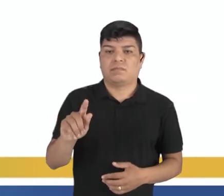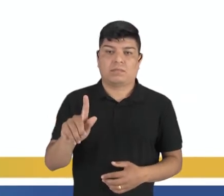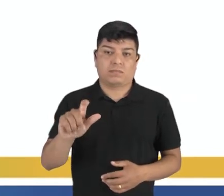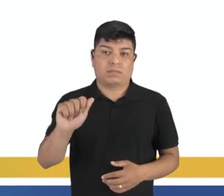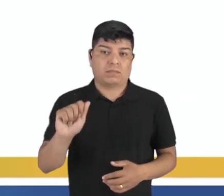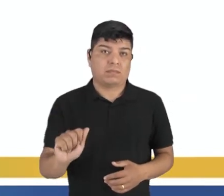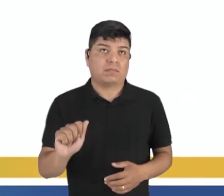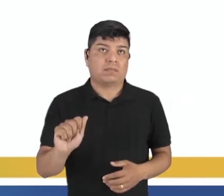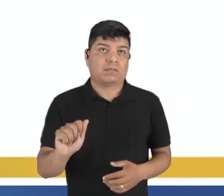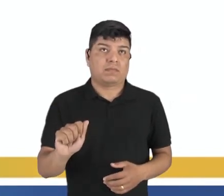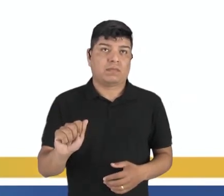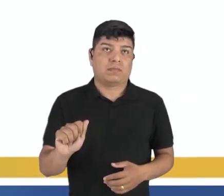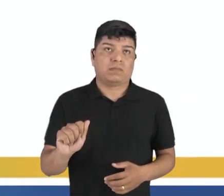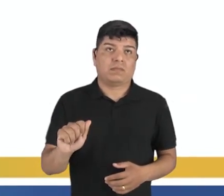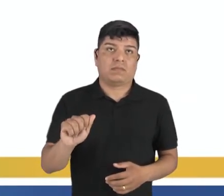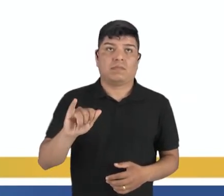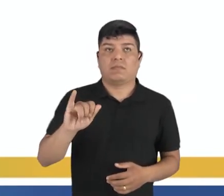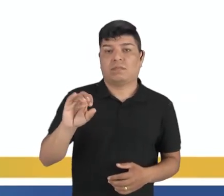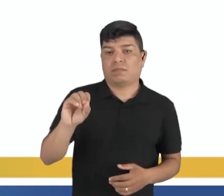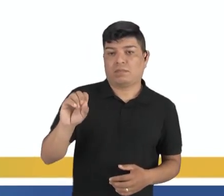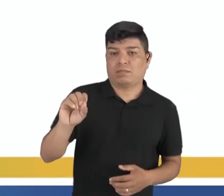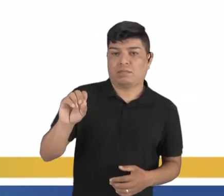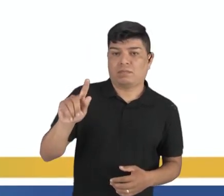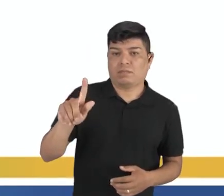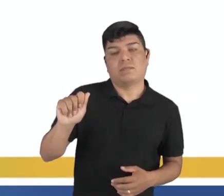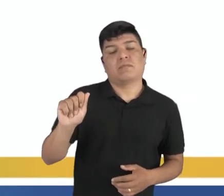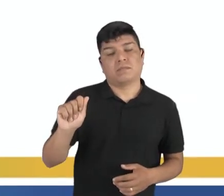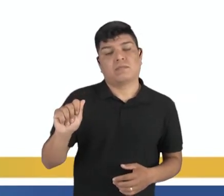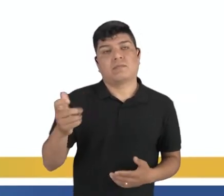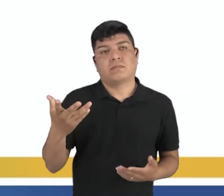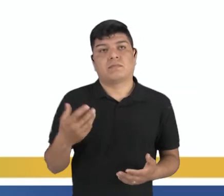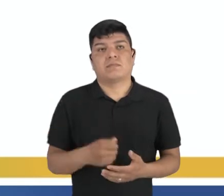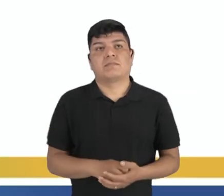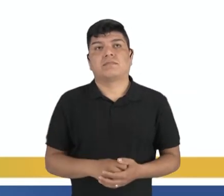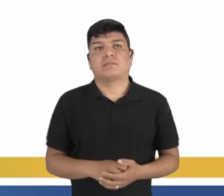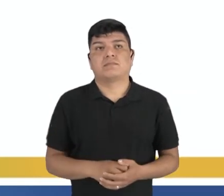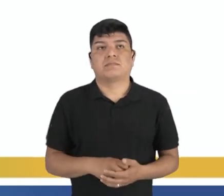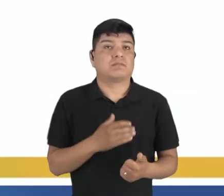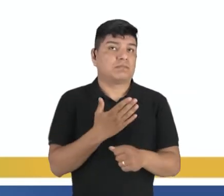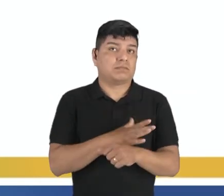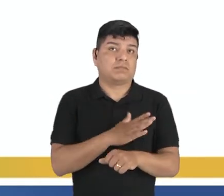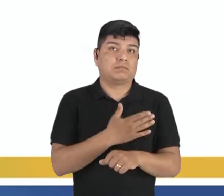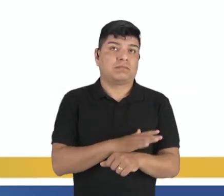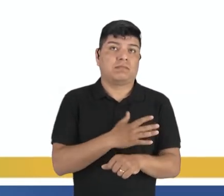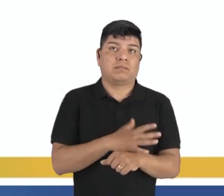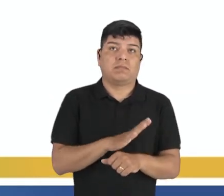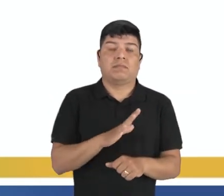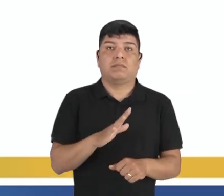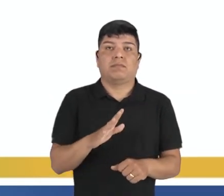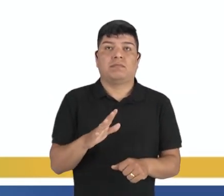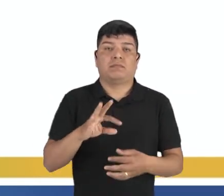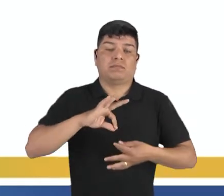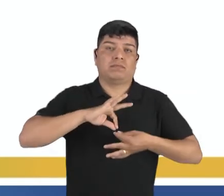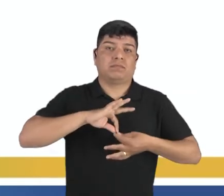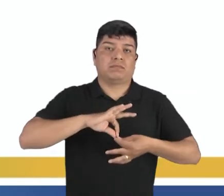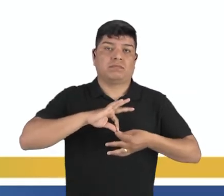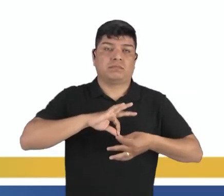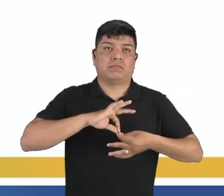ou seria yoga com Y. Descrita como uma prática que engloba os campos espiritual,